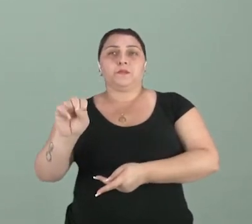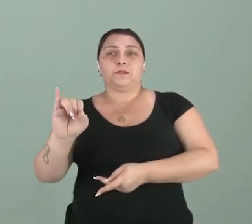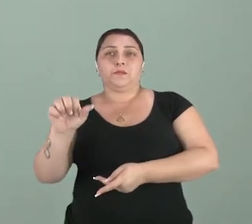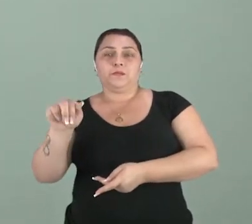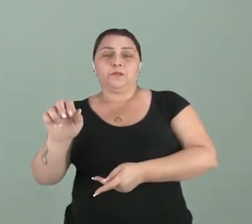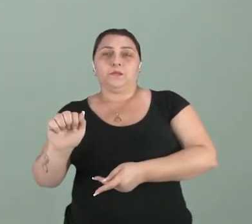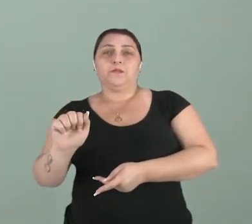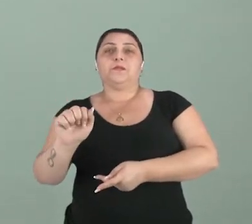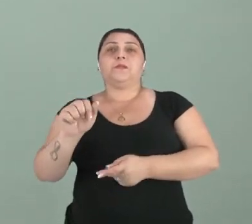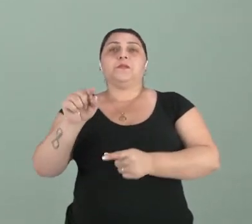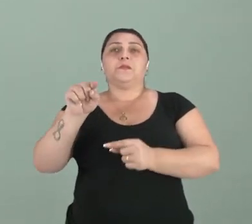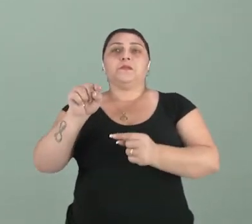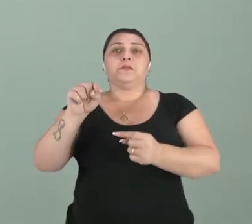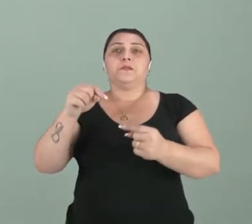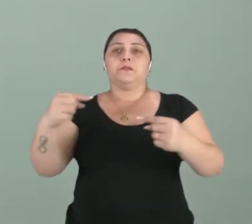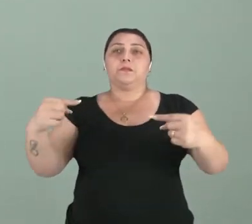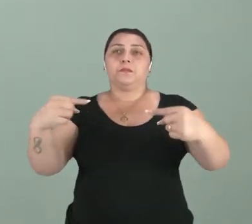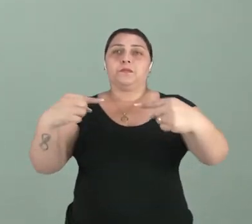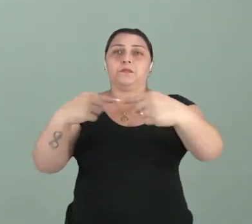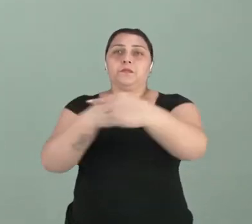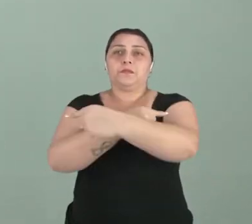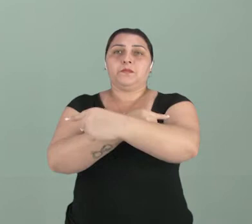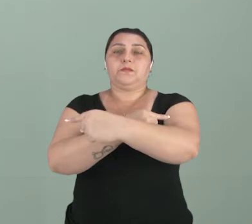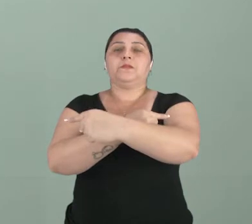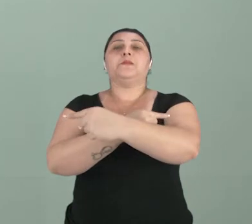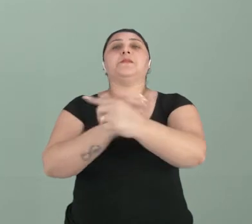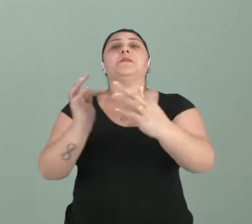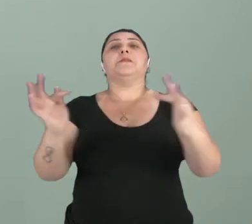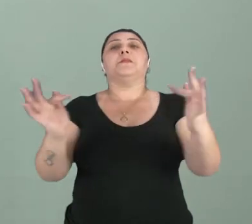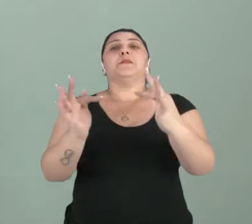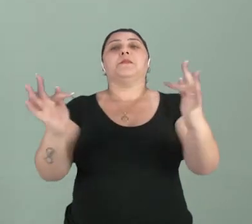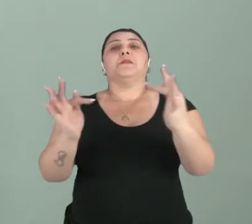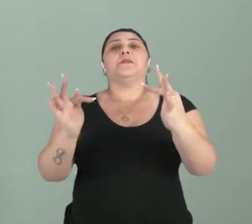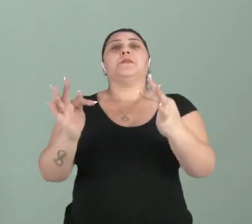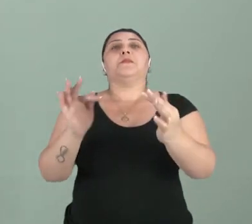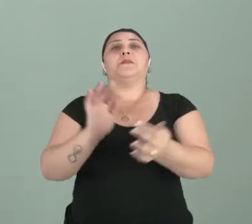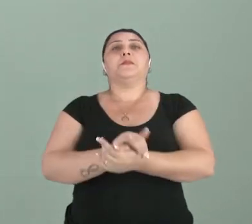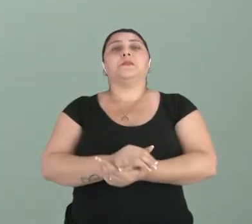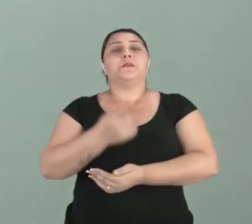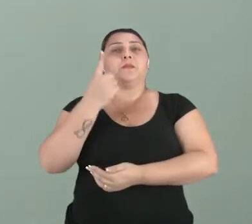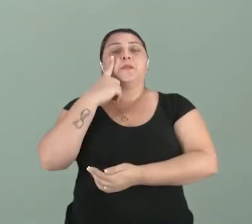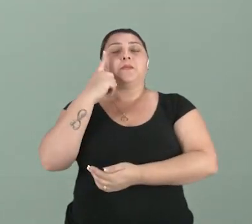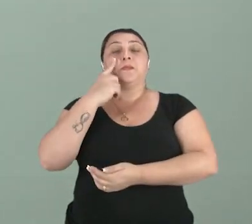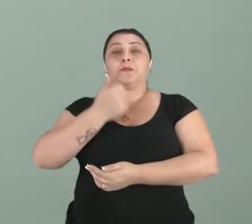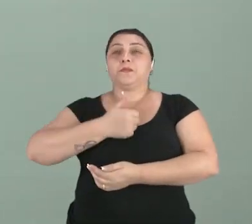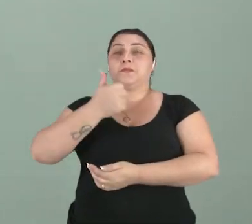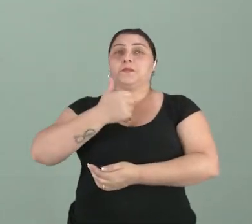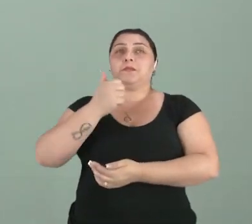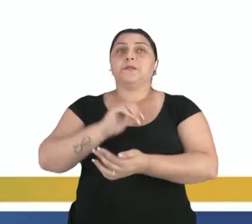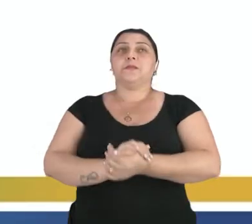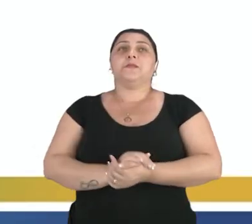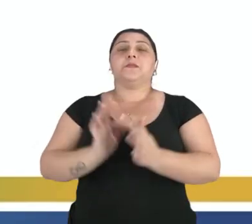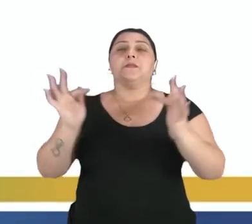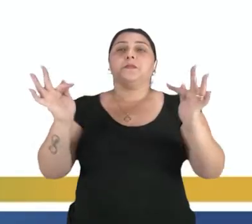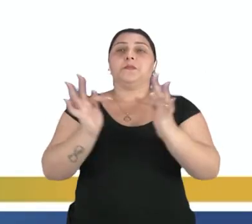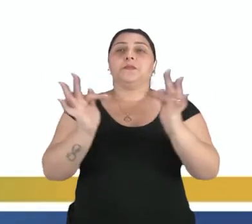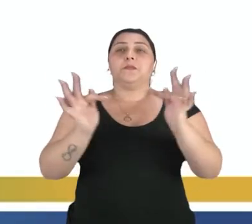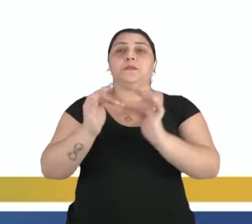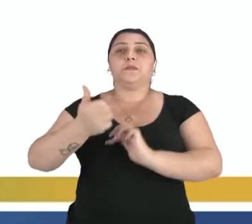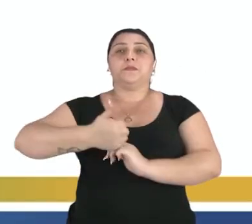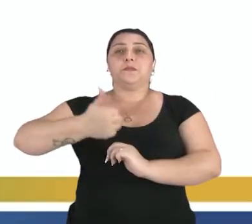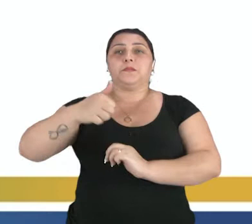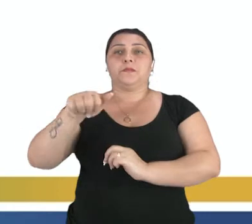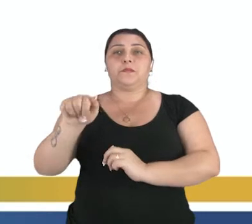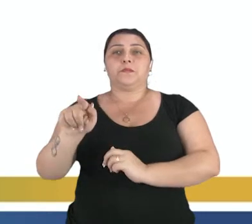traçar a reta da função no plano cartesiano. Então, para isso, nós vamos ver o nosso primeiro caso da função do